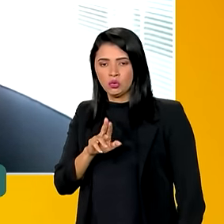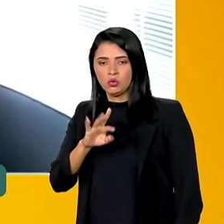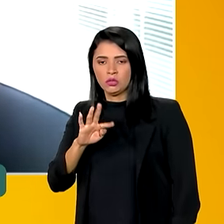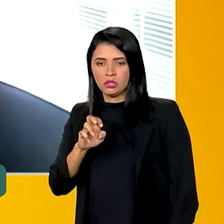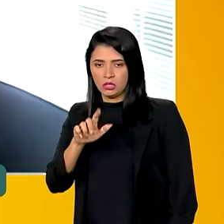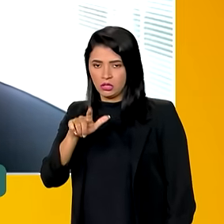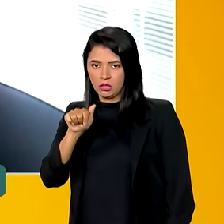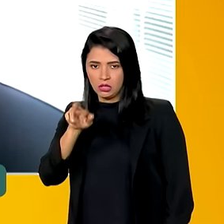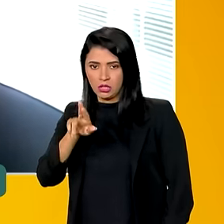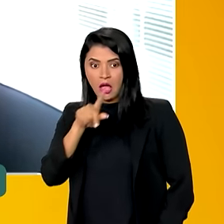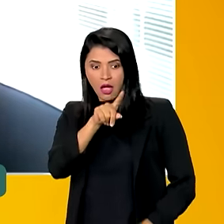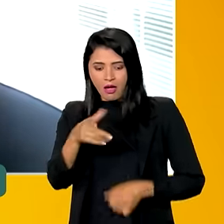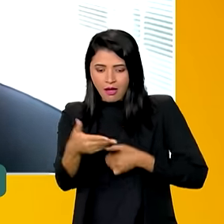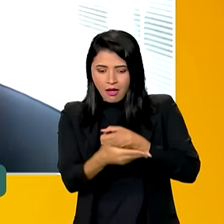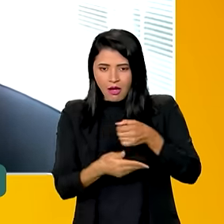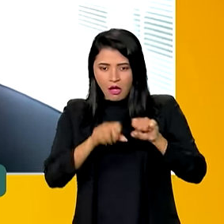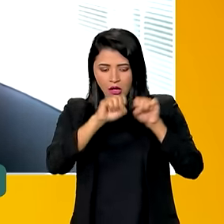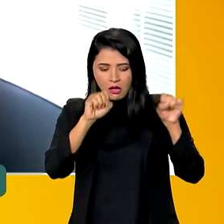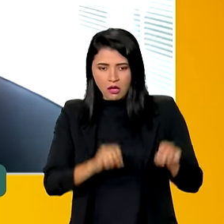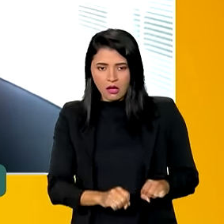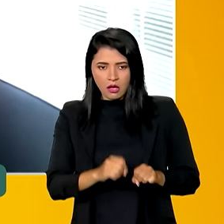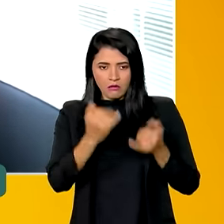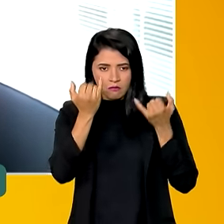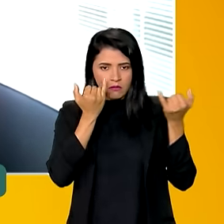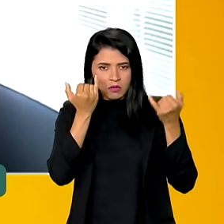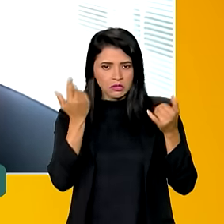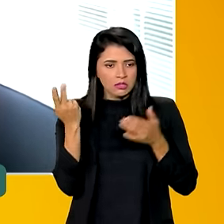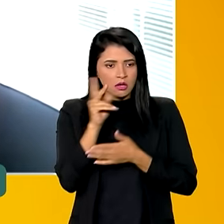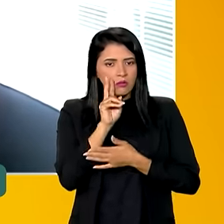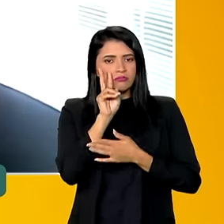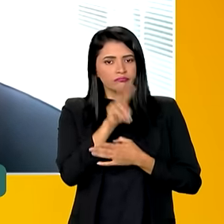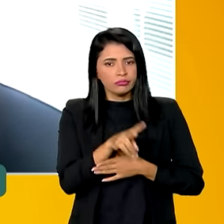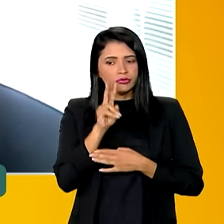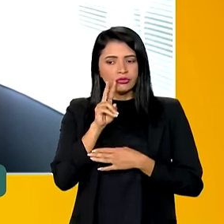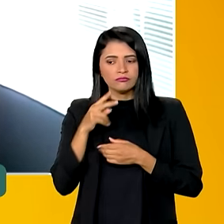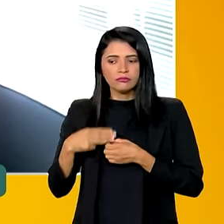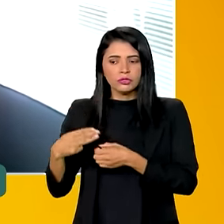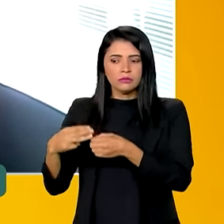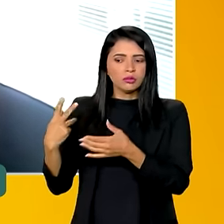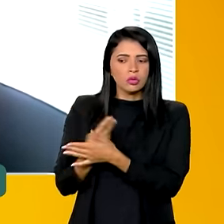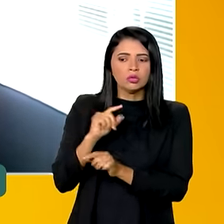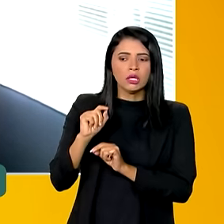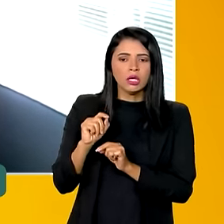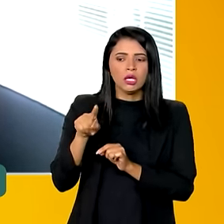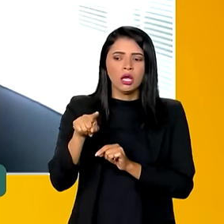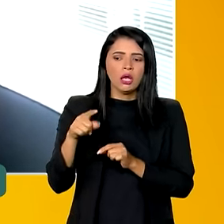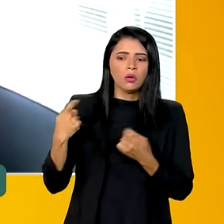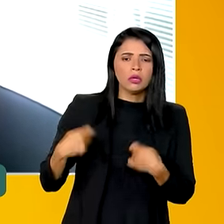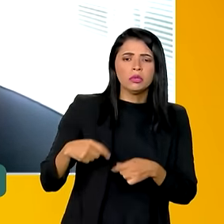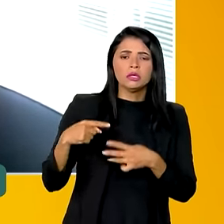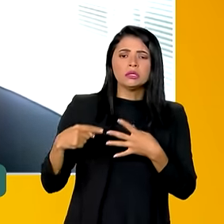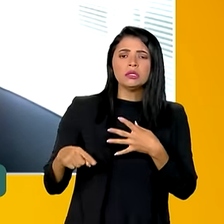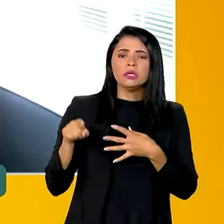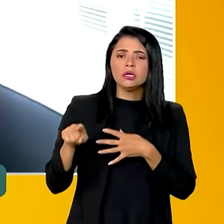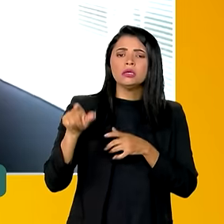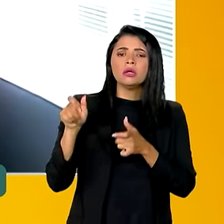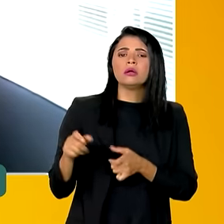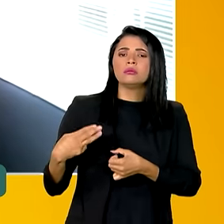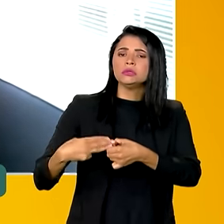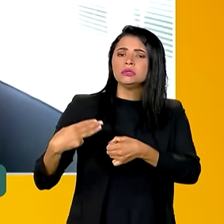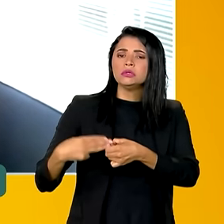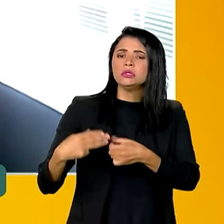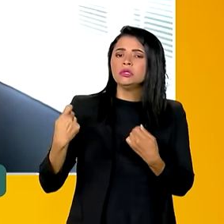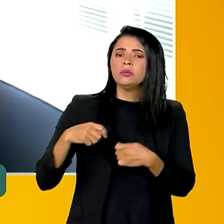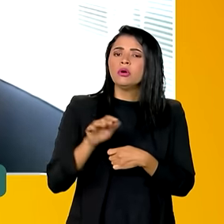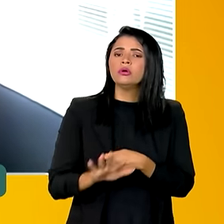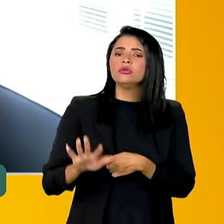de dados, nós poderemos ver o que acontece em cada município, quais são as necessidades daquele município,